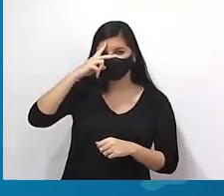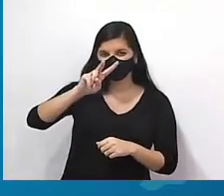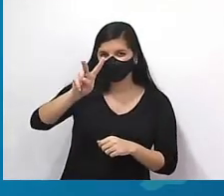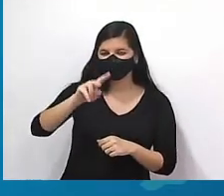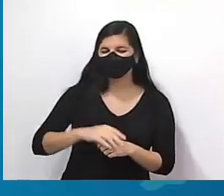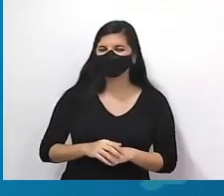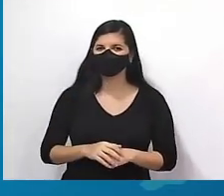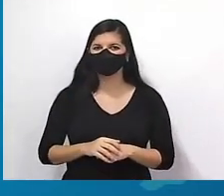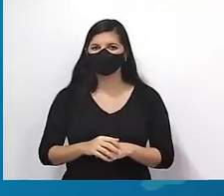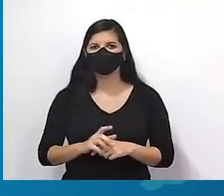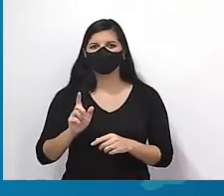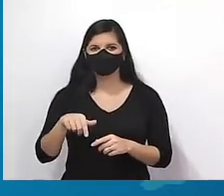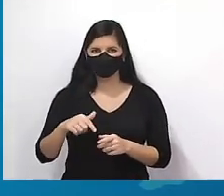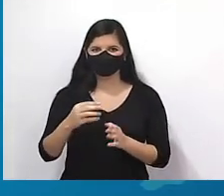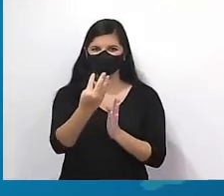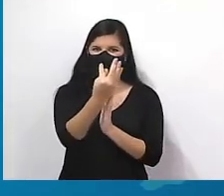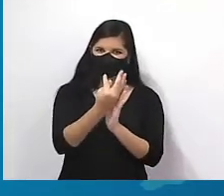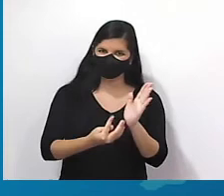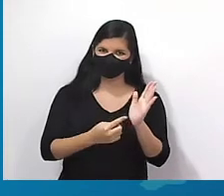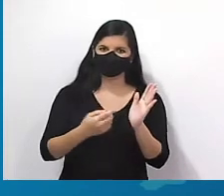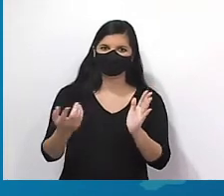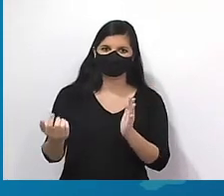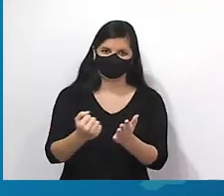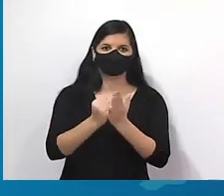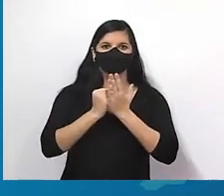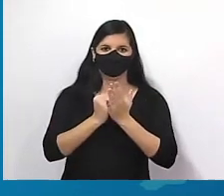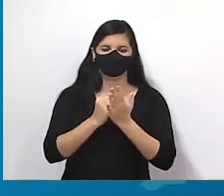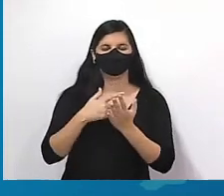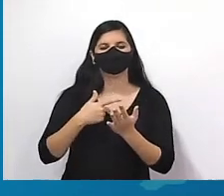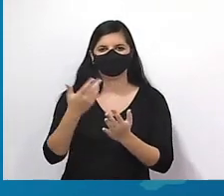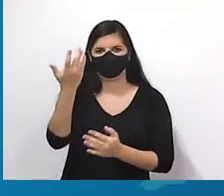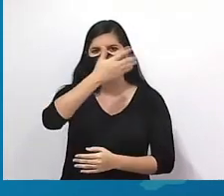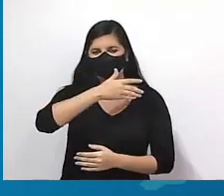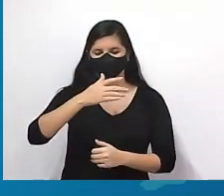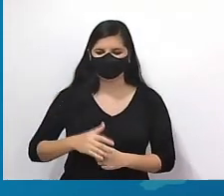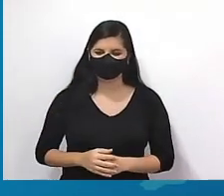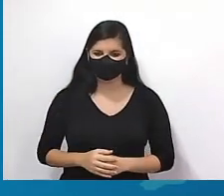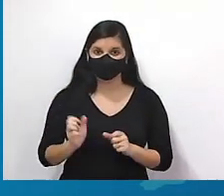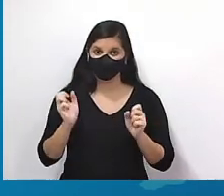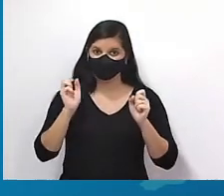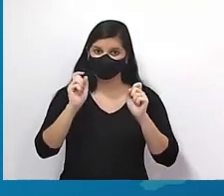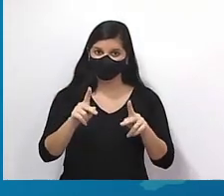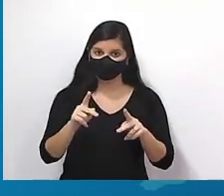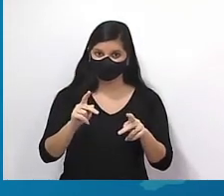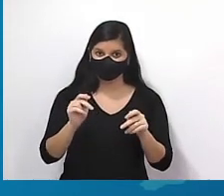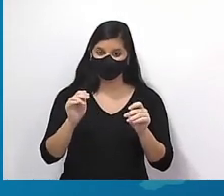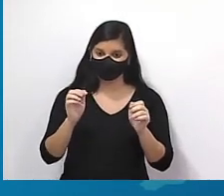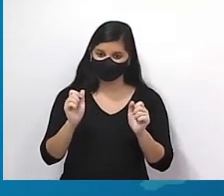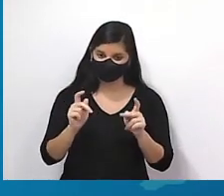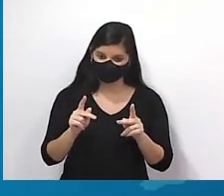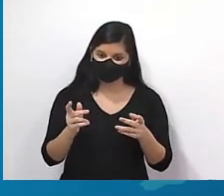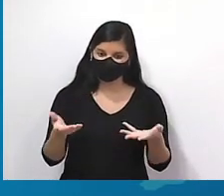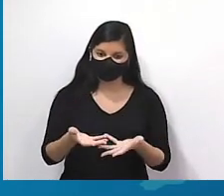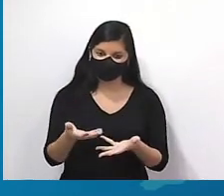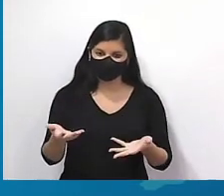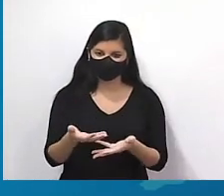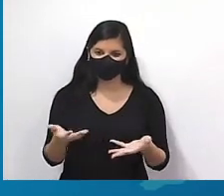aquilo que o texto está me obrigando a fazer. Tá tranquilo? Fechou? Então vamos lá.